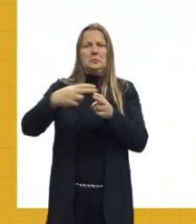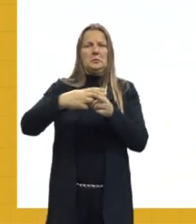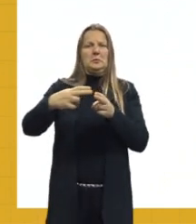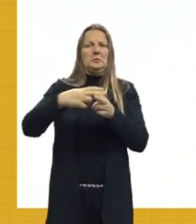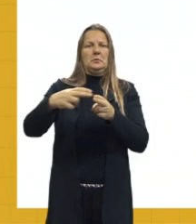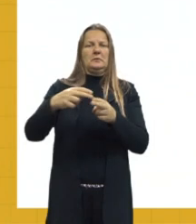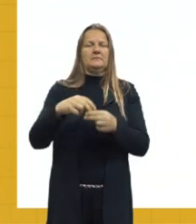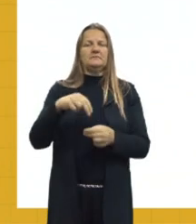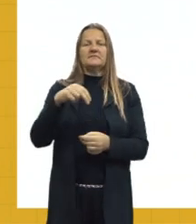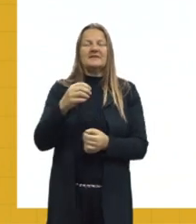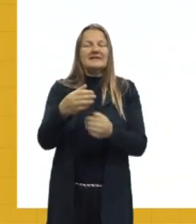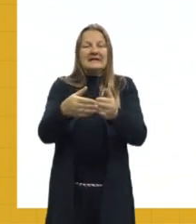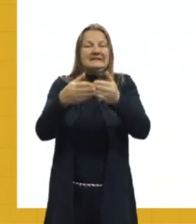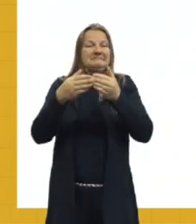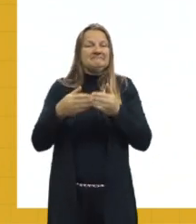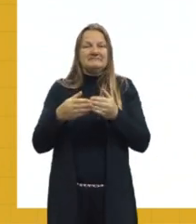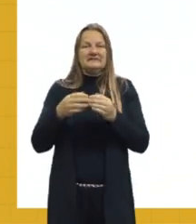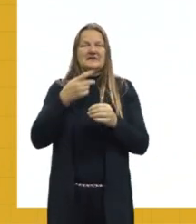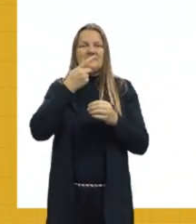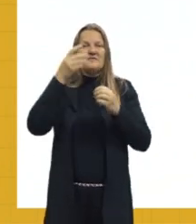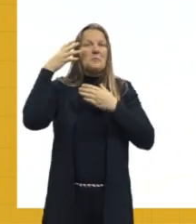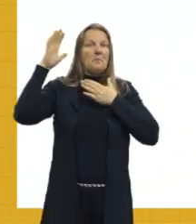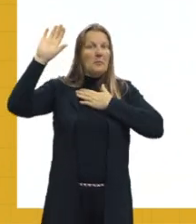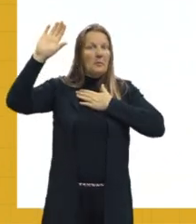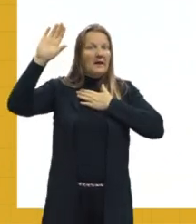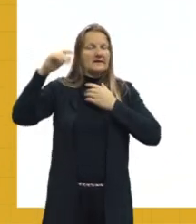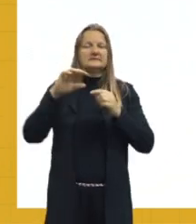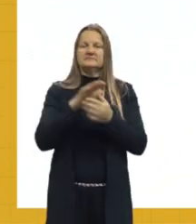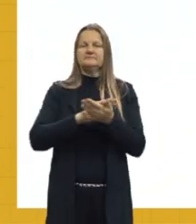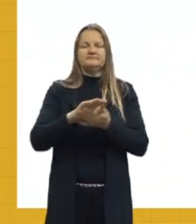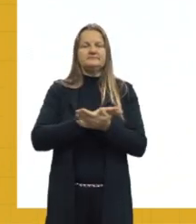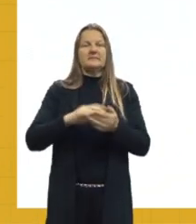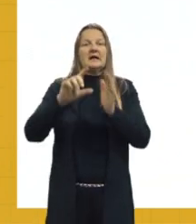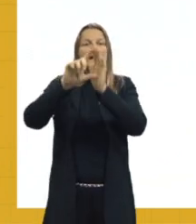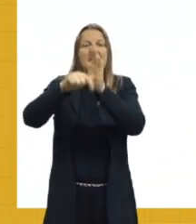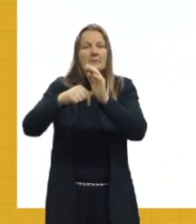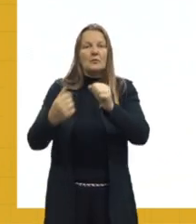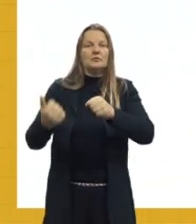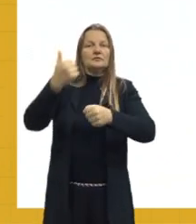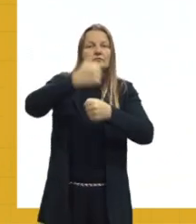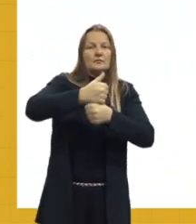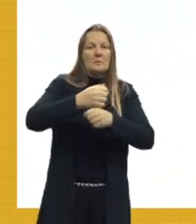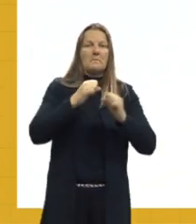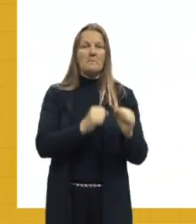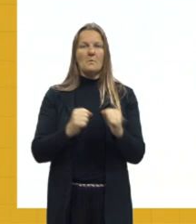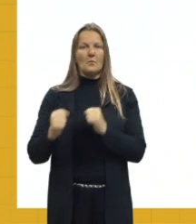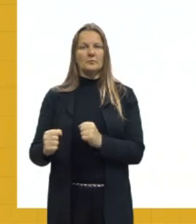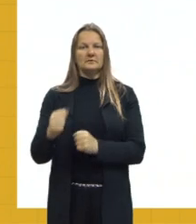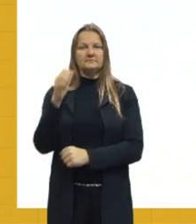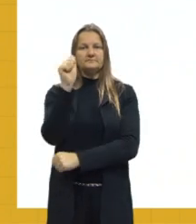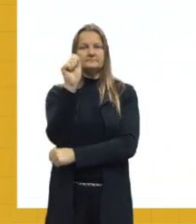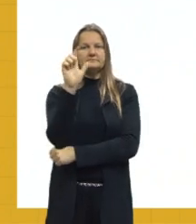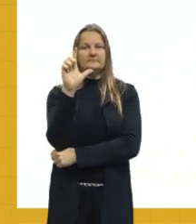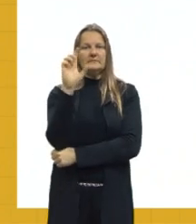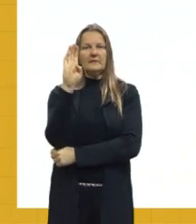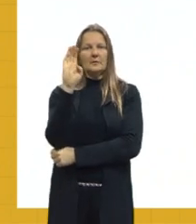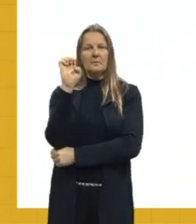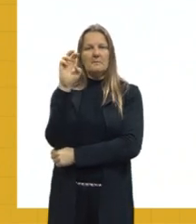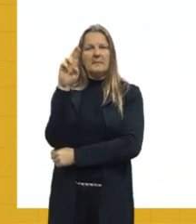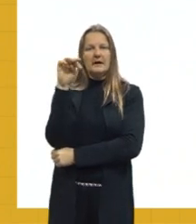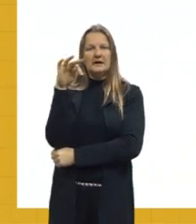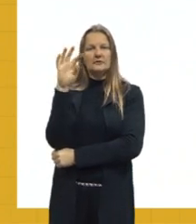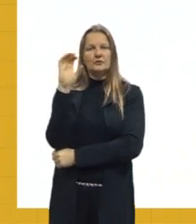aquém daquilo que ele falou. Quem assume após ele, e está no poder ainda, então é Alberto Fernandes, né, com